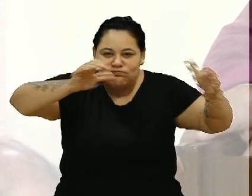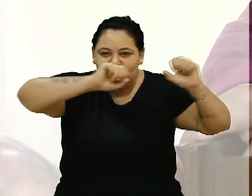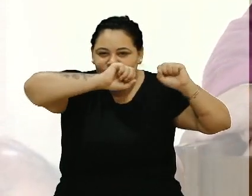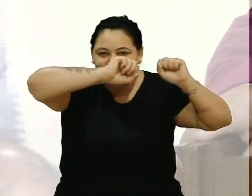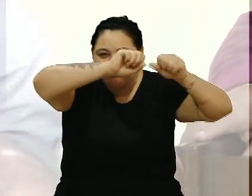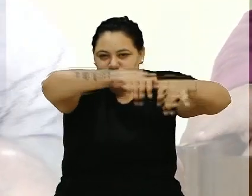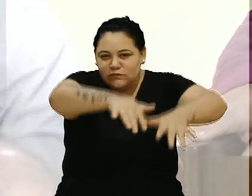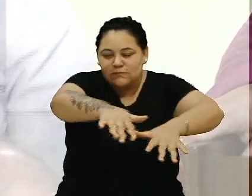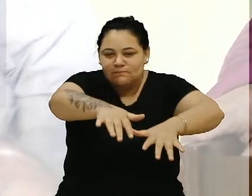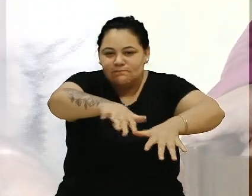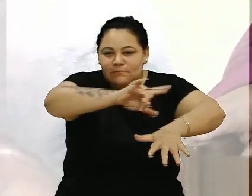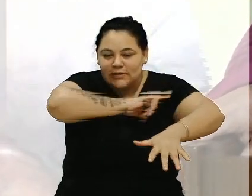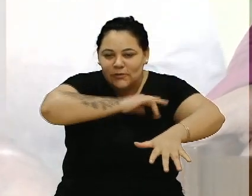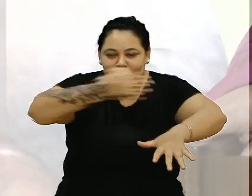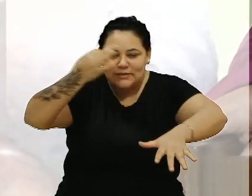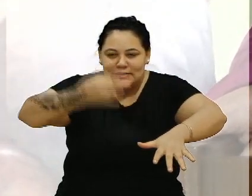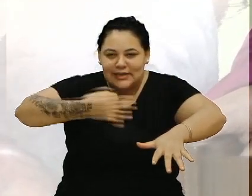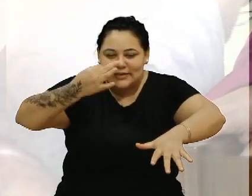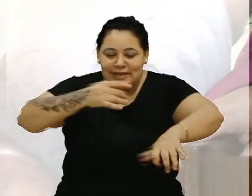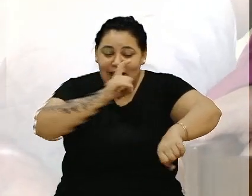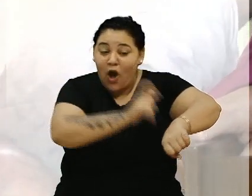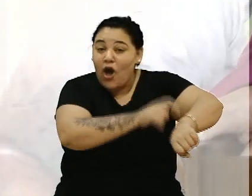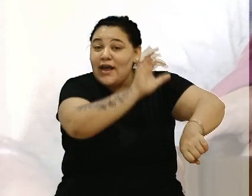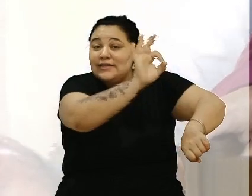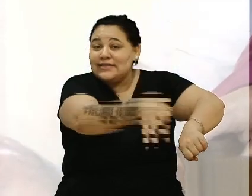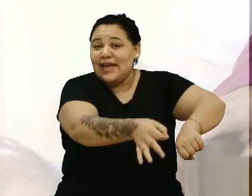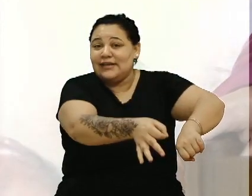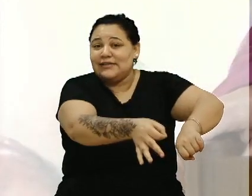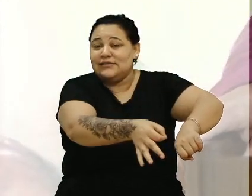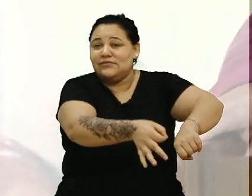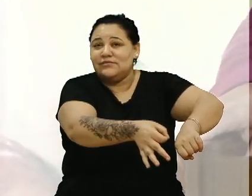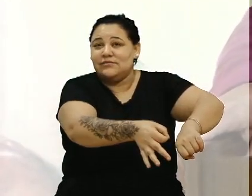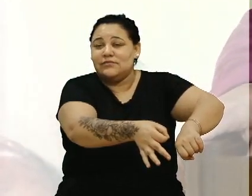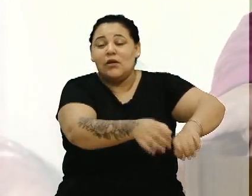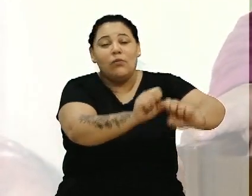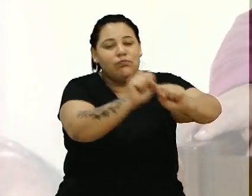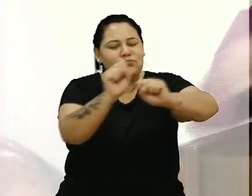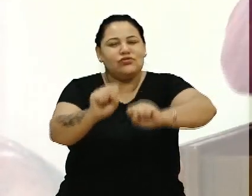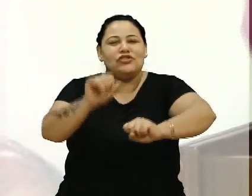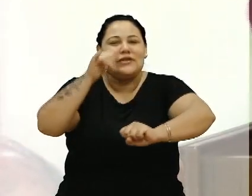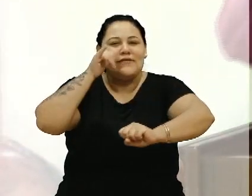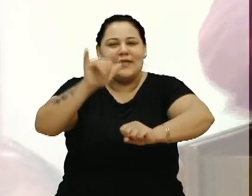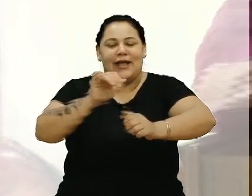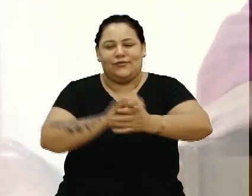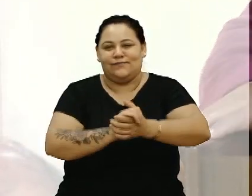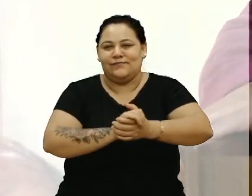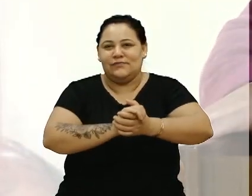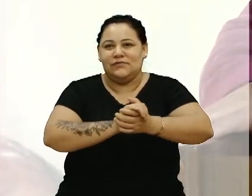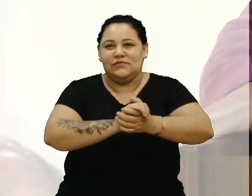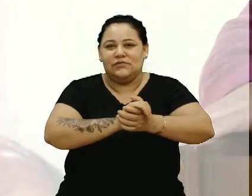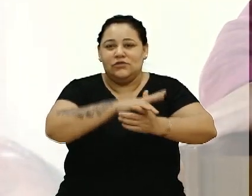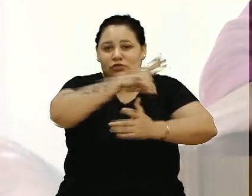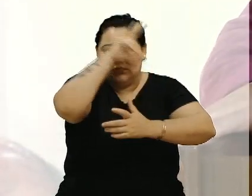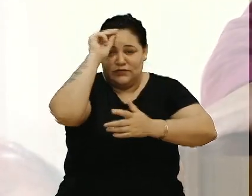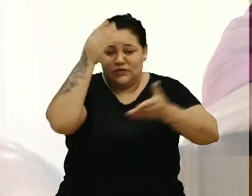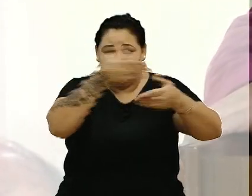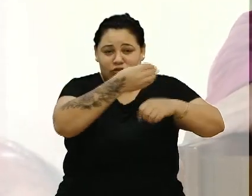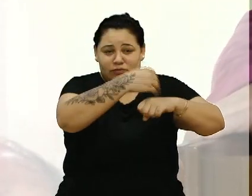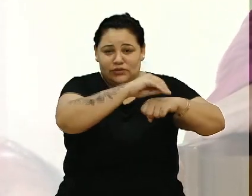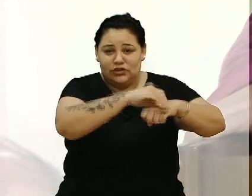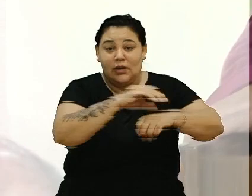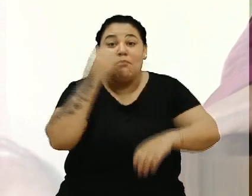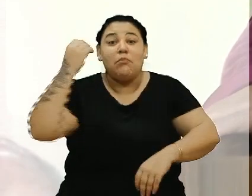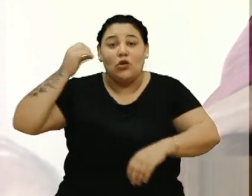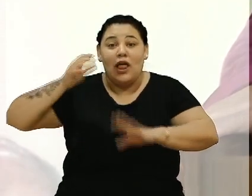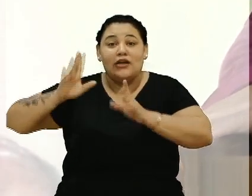na hora certa, na hora exata, e o prefeito hoje deu uma dica que Porto Alegre já faz isso,